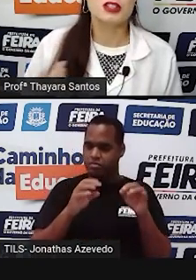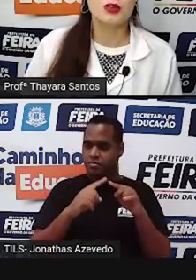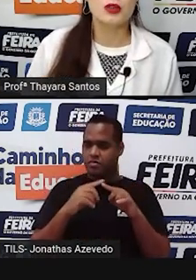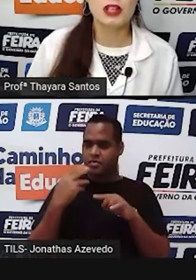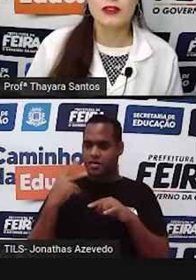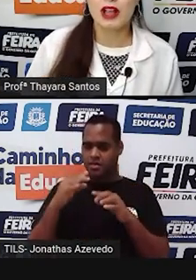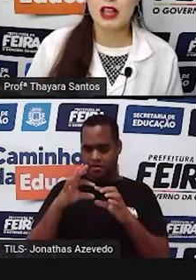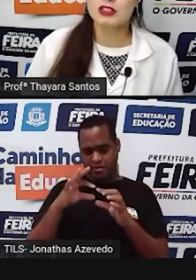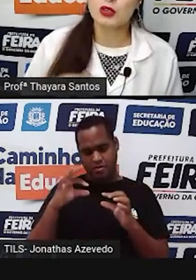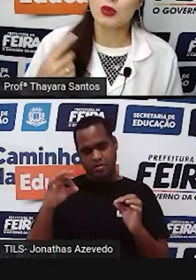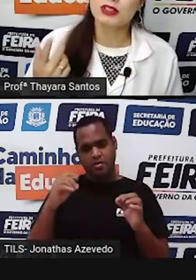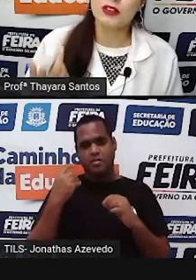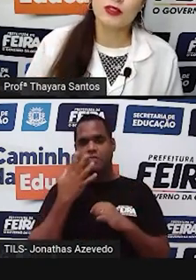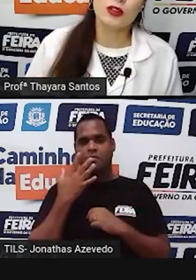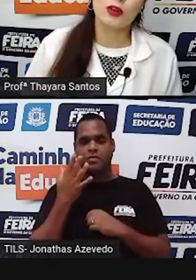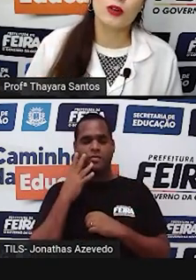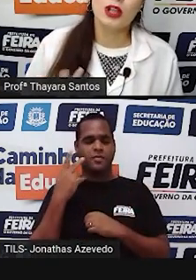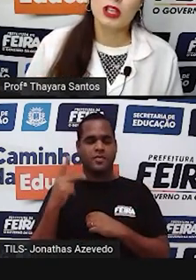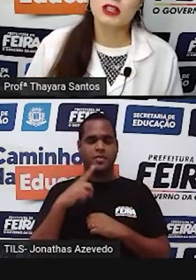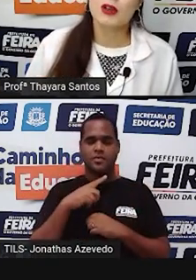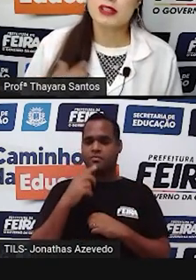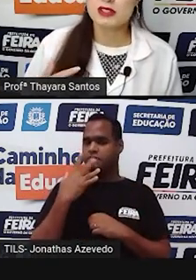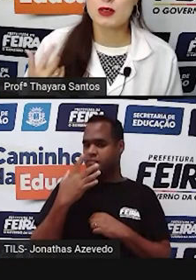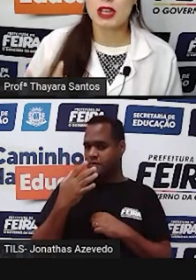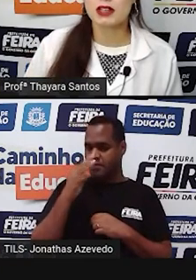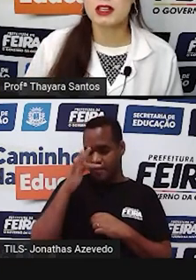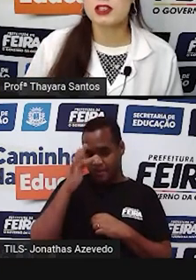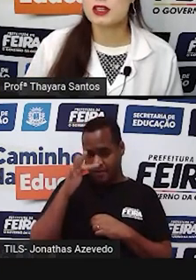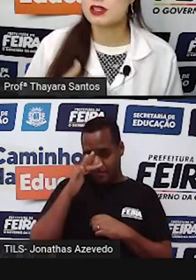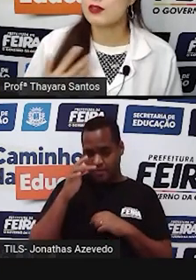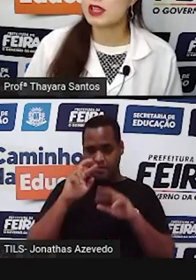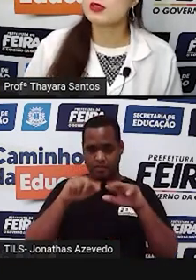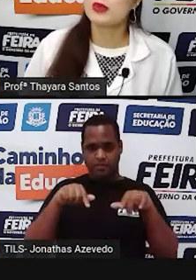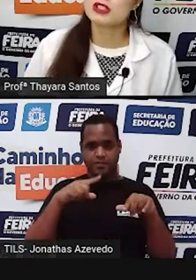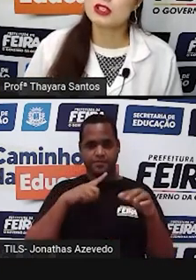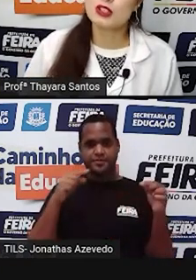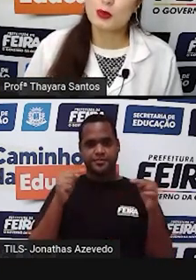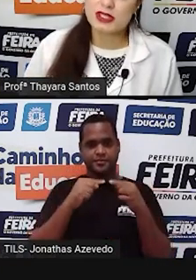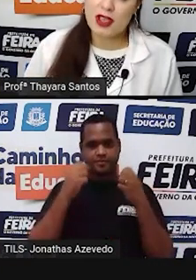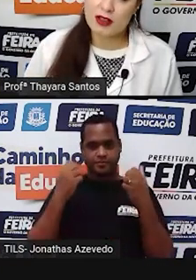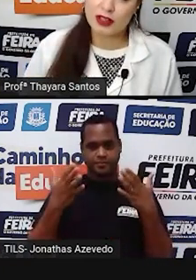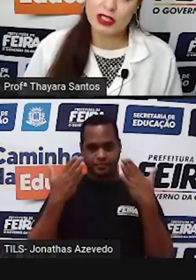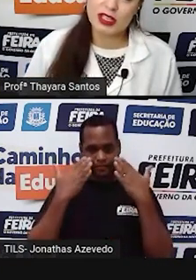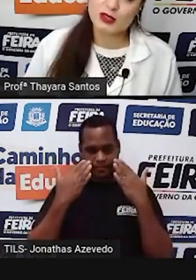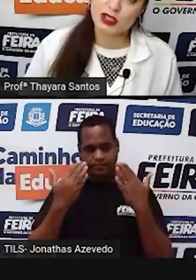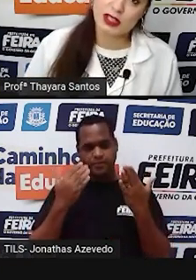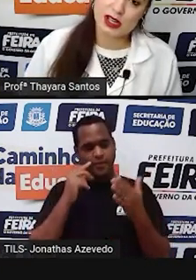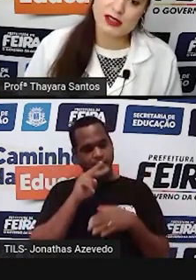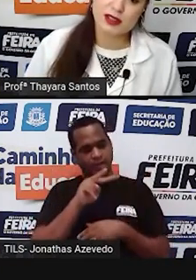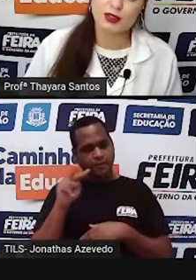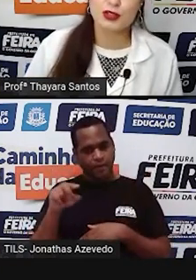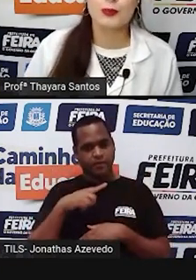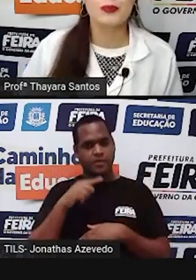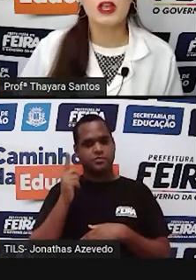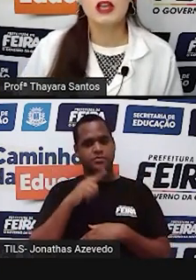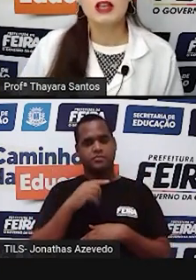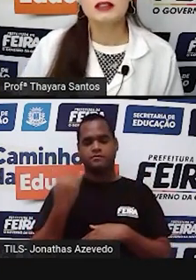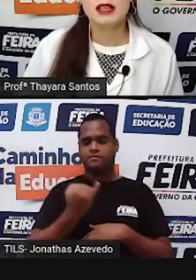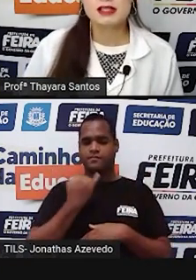vagem, cor da vagem, cor da flor. Então, essas são características que facilmente a gente observa. E isso é interessante.